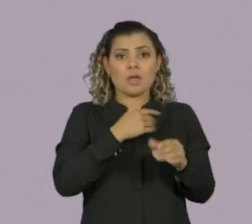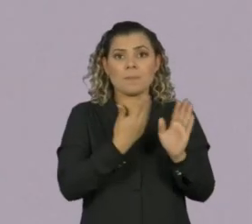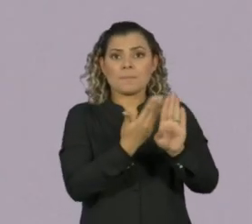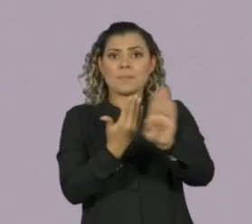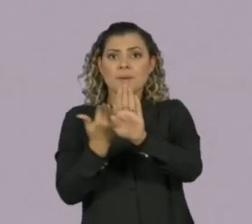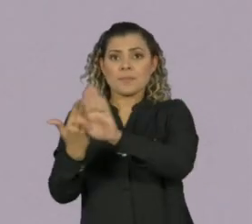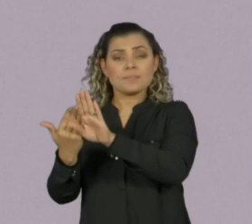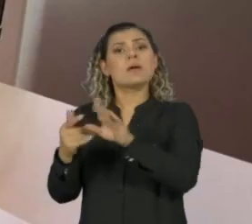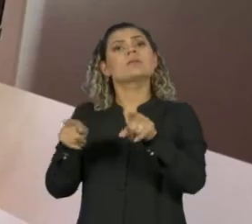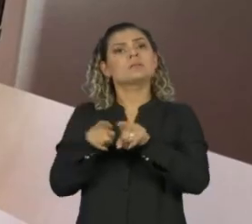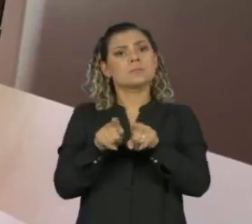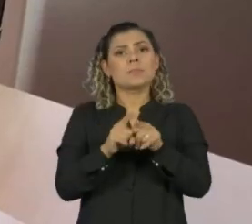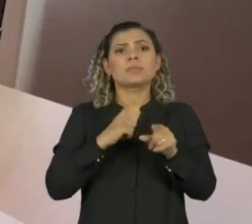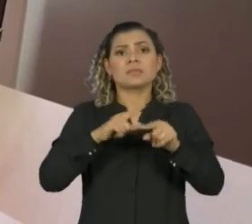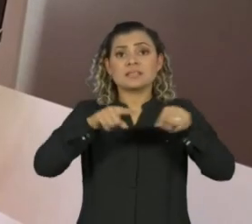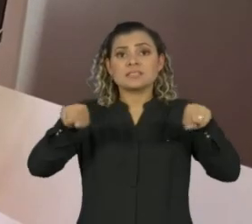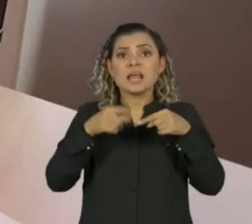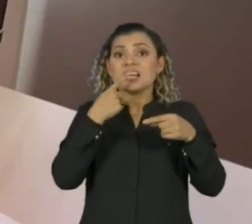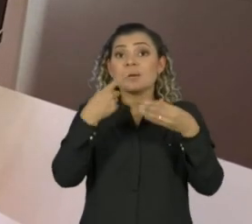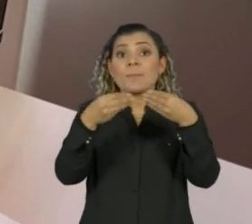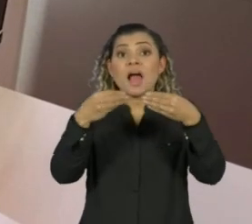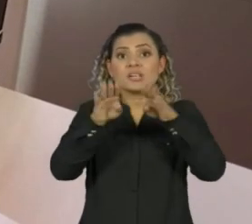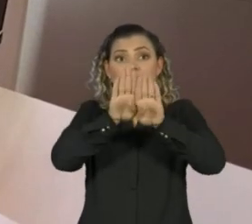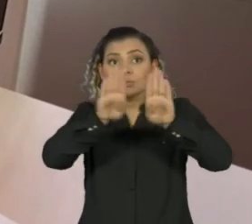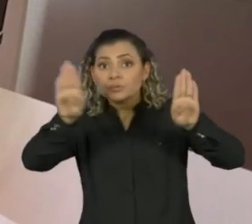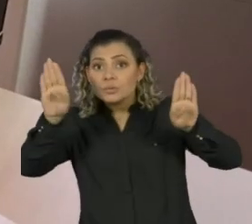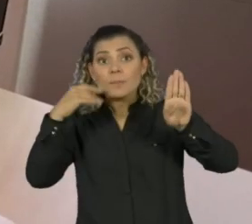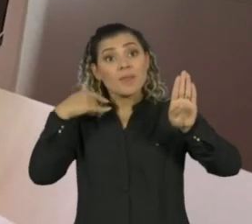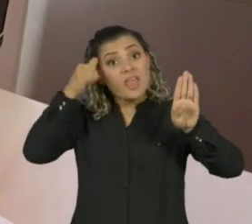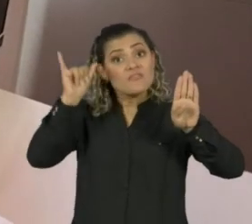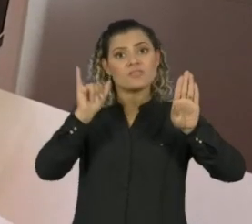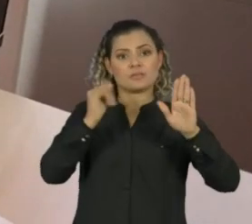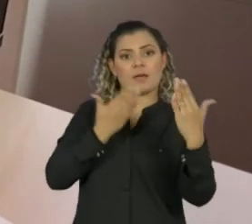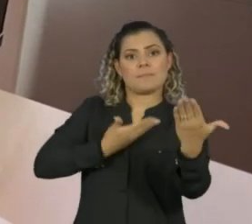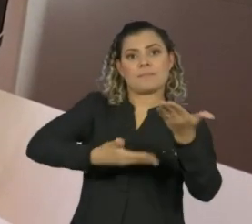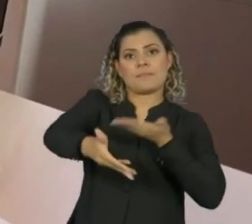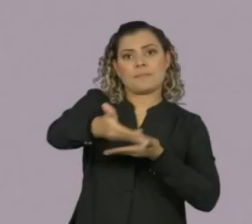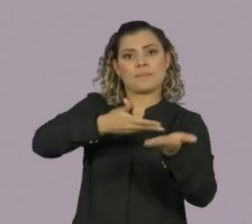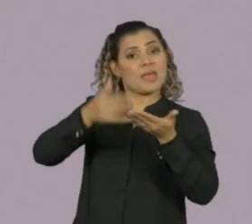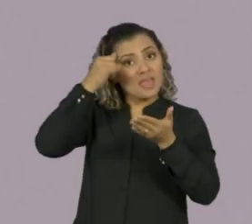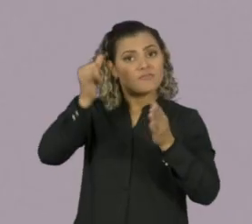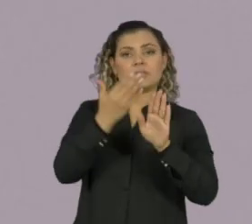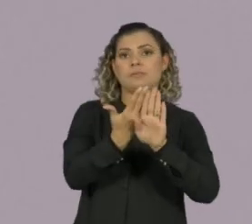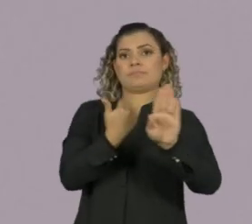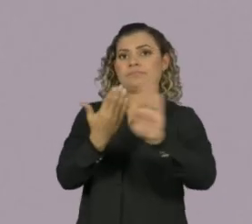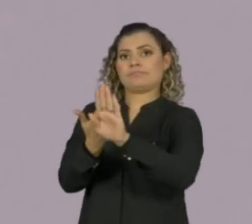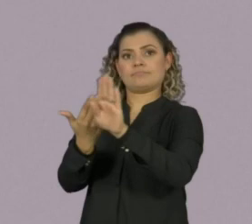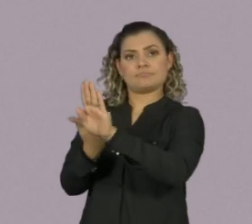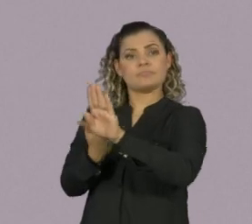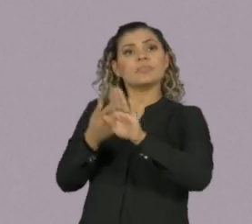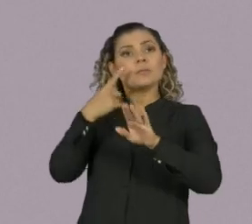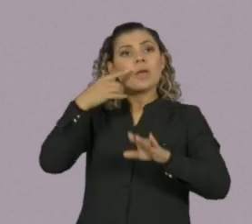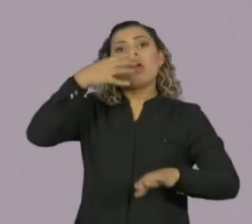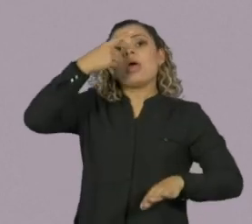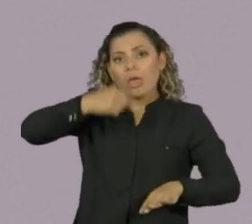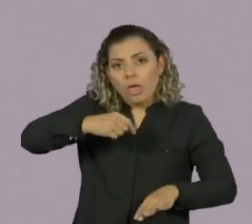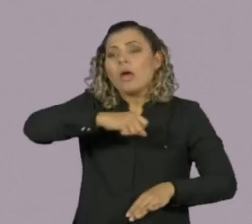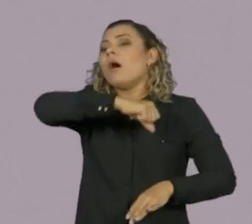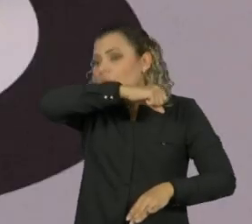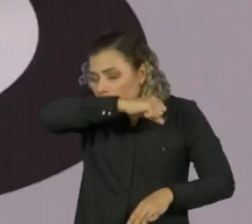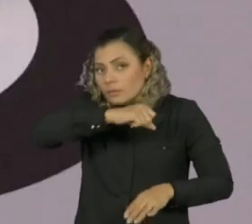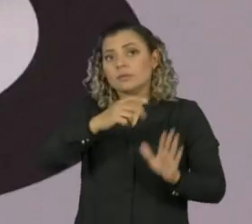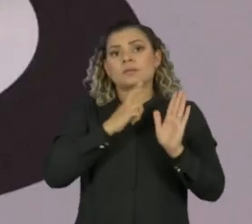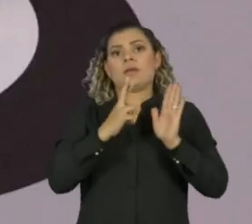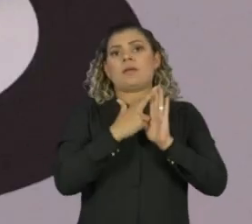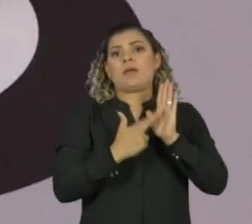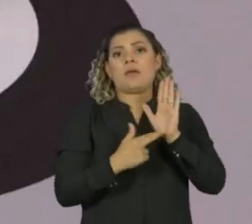torno de mesas e telas de plástico transparentes para proteger os trabalhadores dos espirros de seus colegas. O conceito usa a